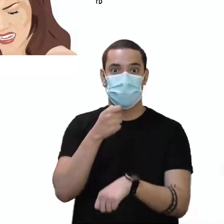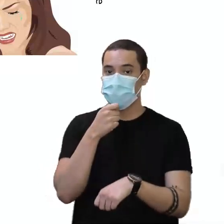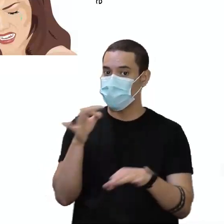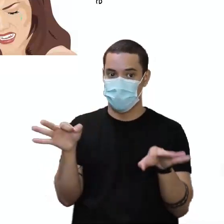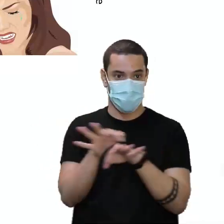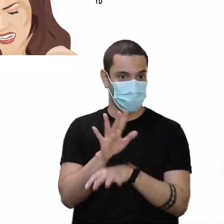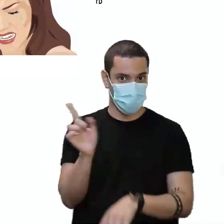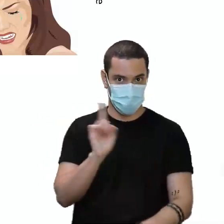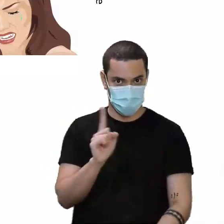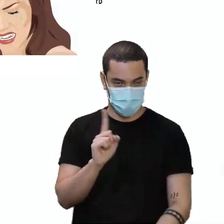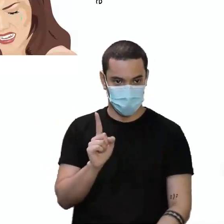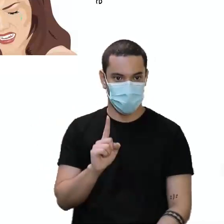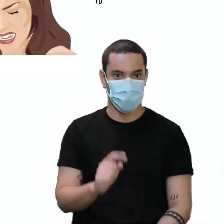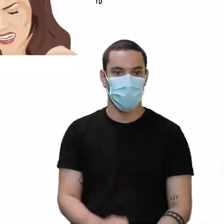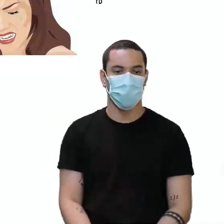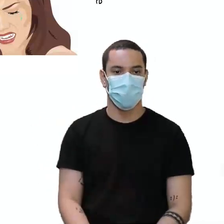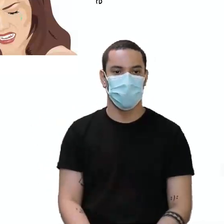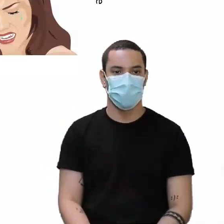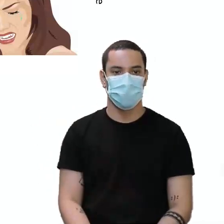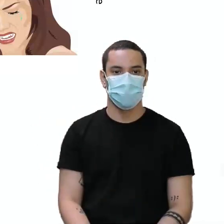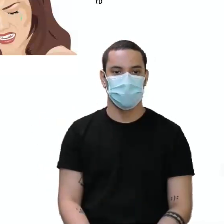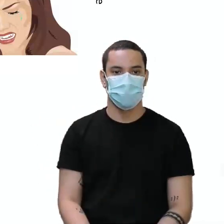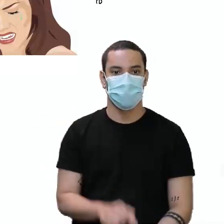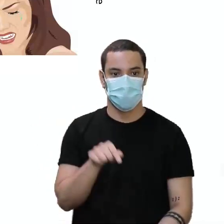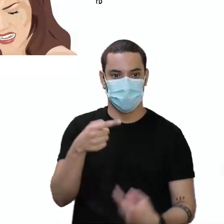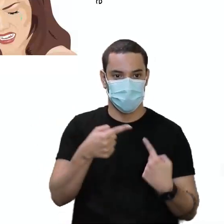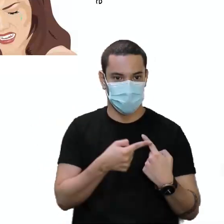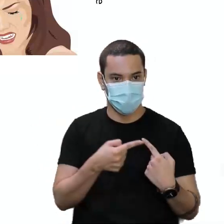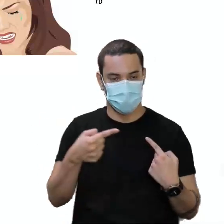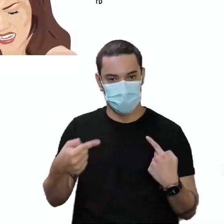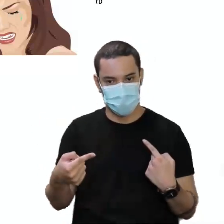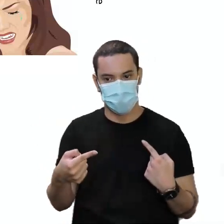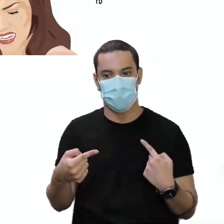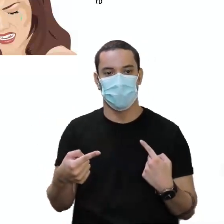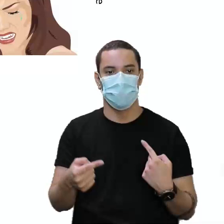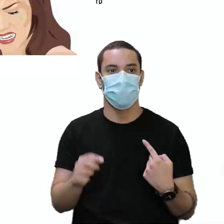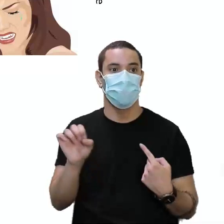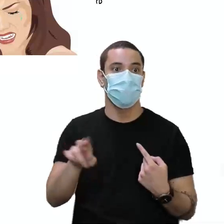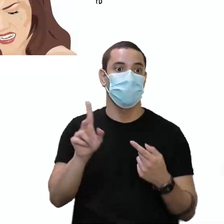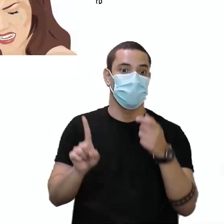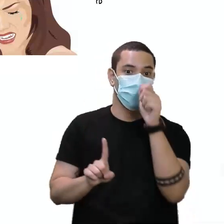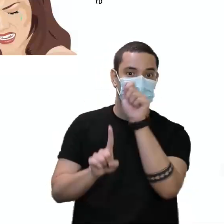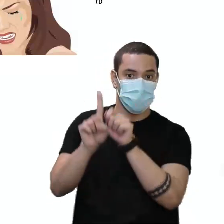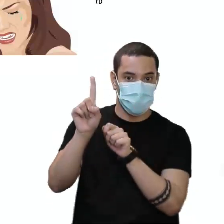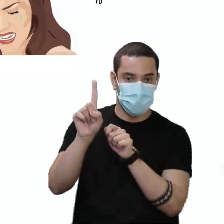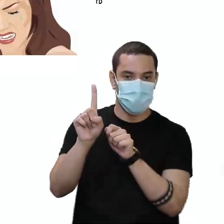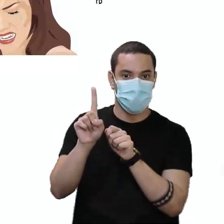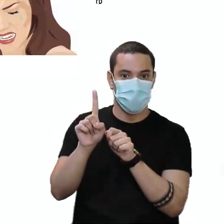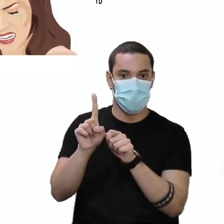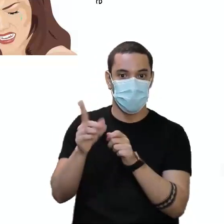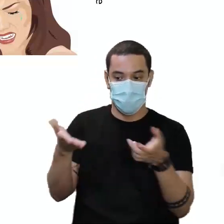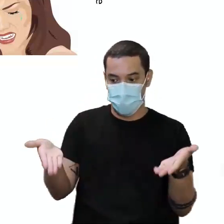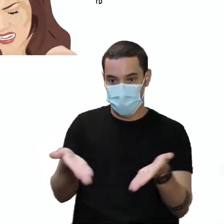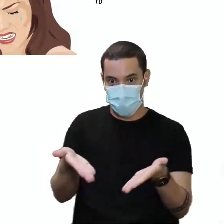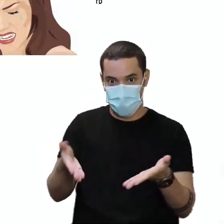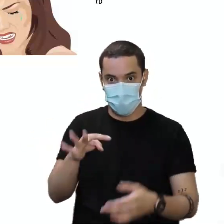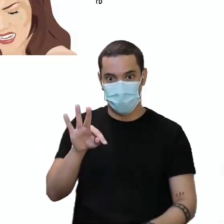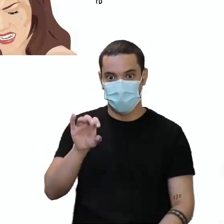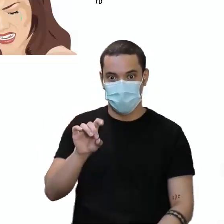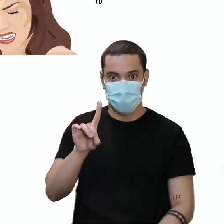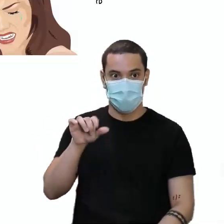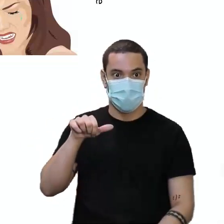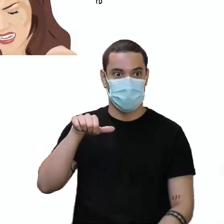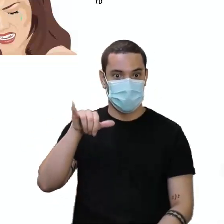acabou, certo? This week, esta semana, this month, este mês, today, hoje, this year,